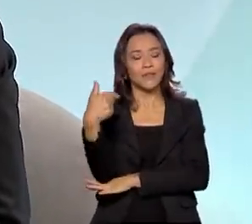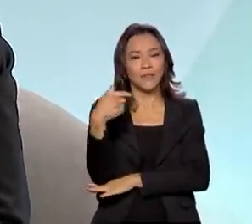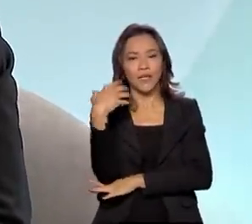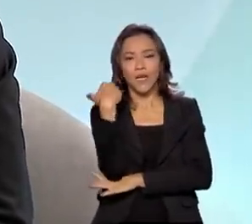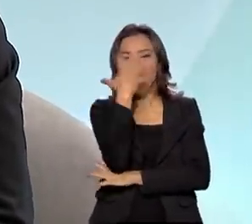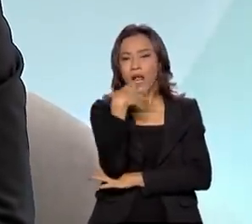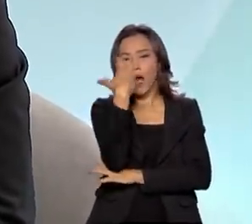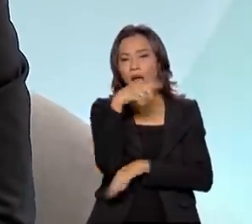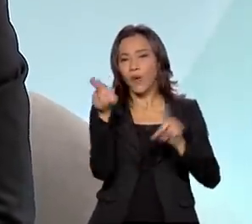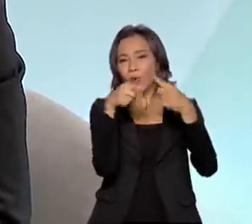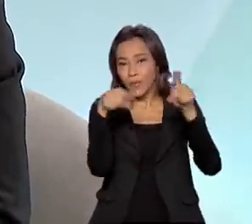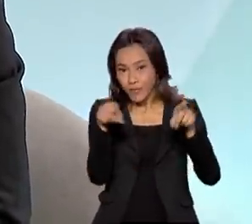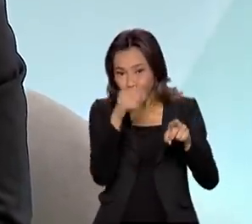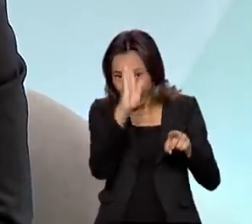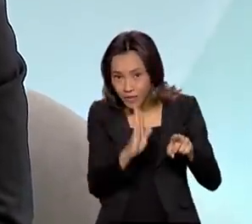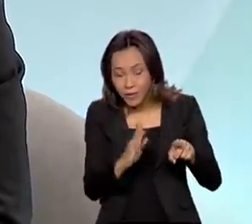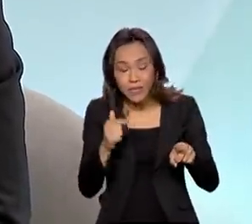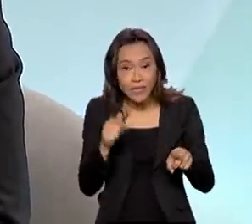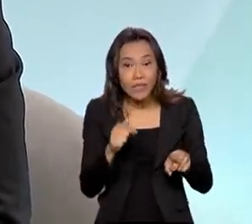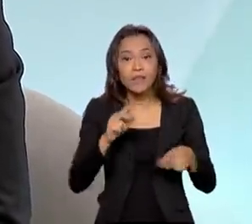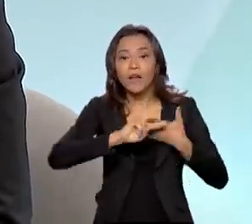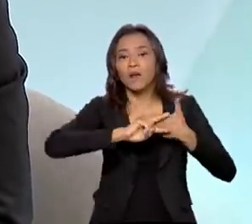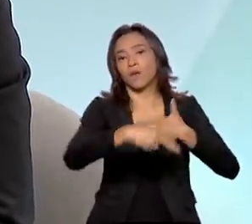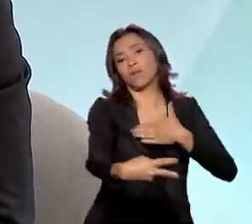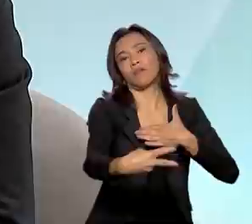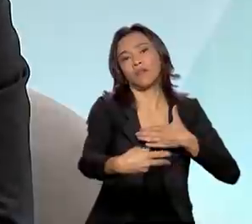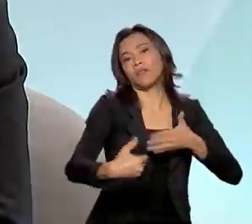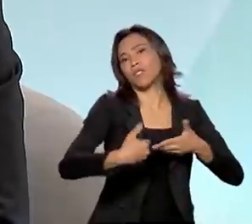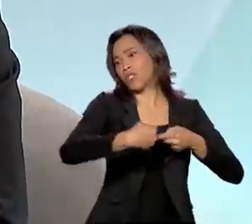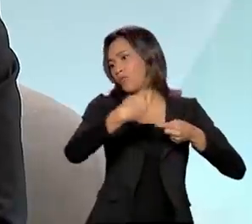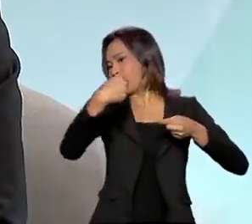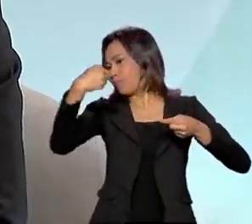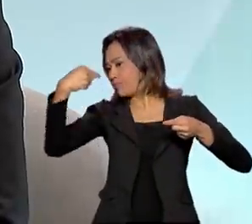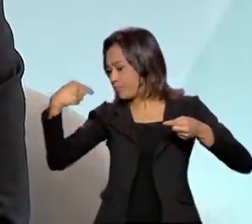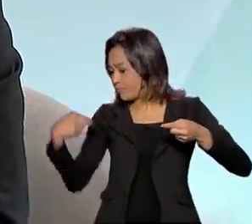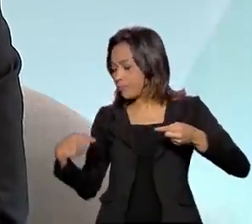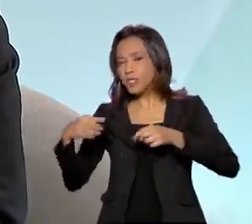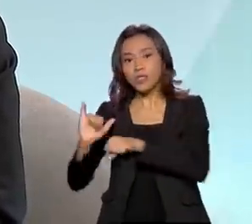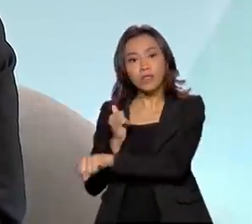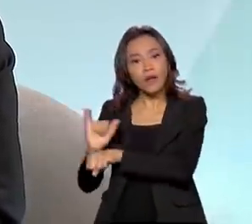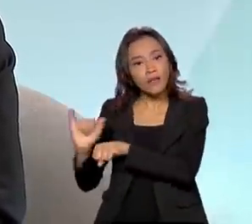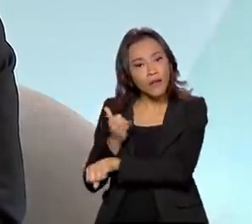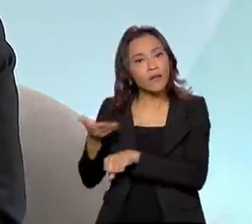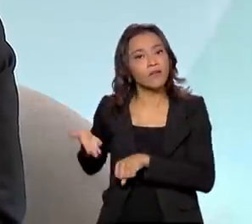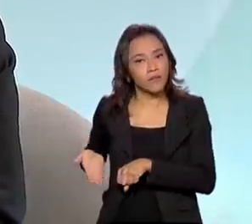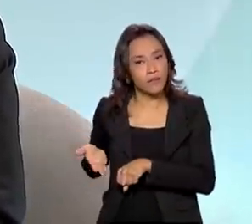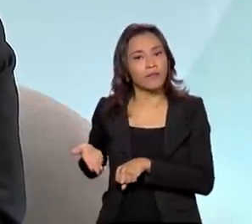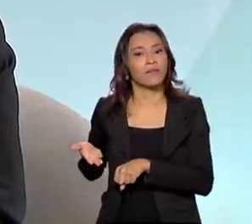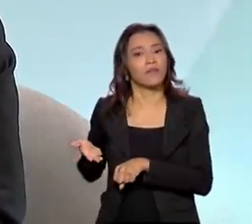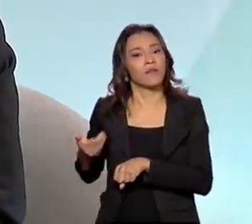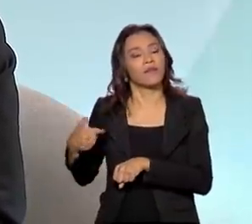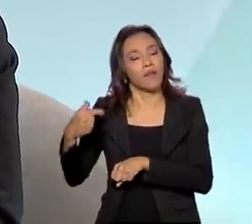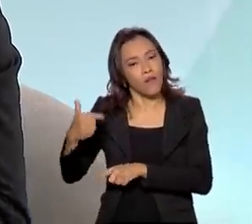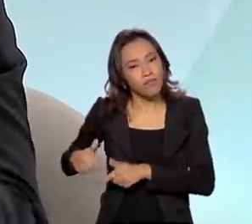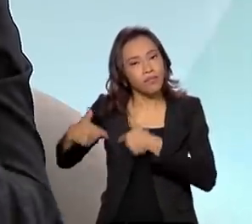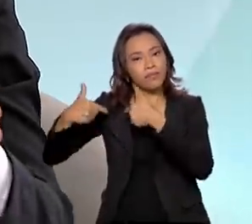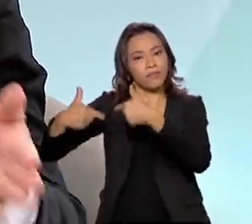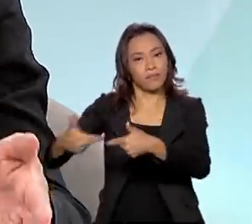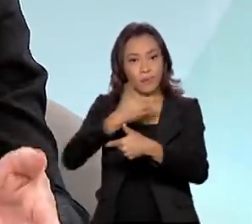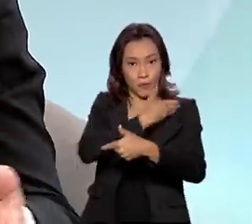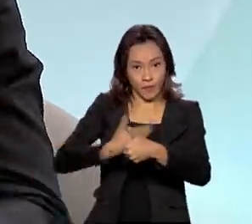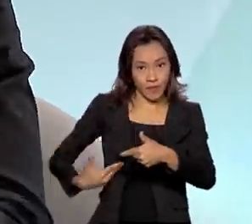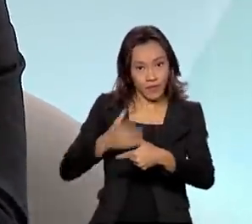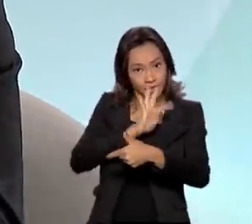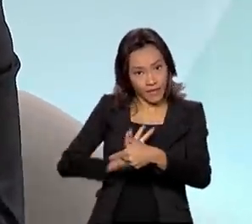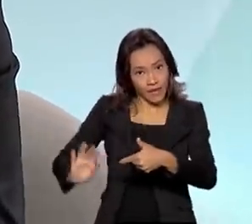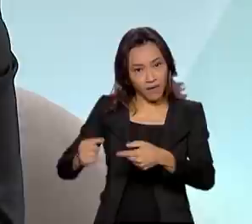de uma estratégia que tem sido passo a passo desenvolvida pelo governo federal. No início